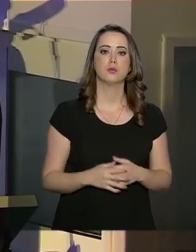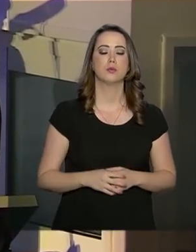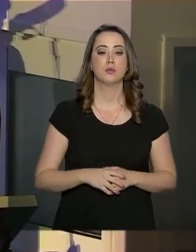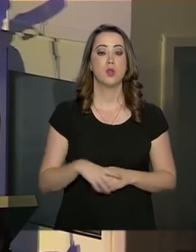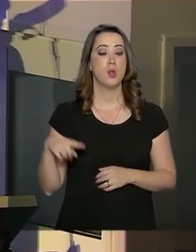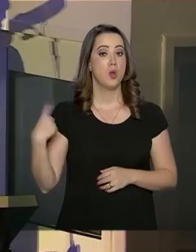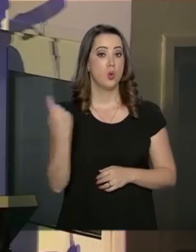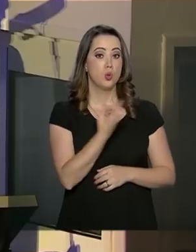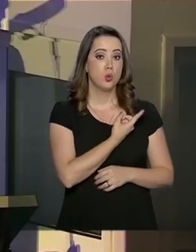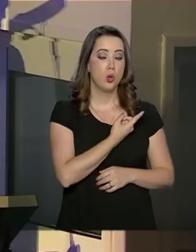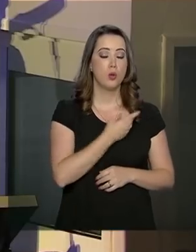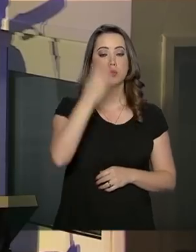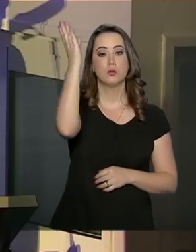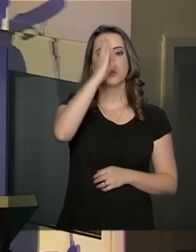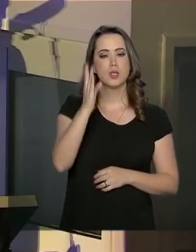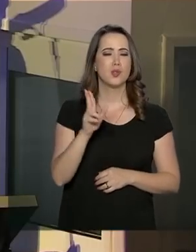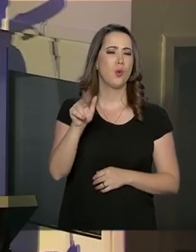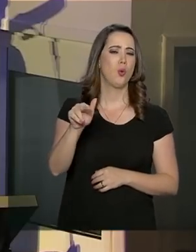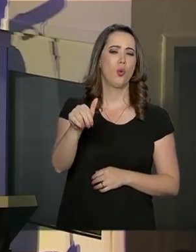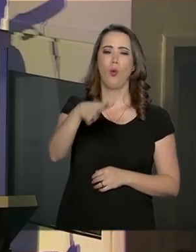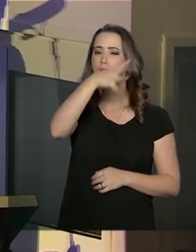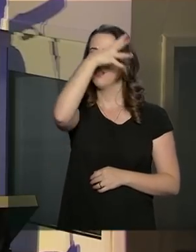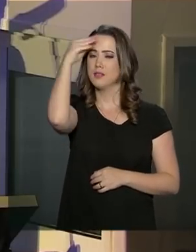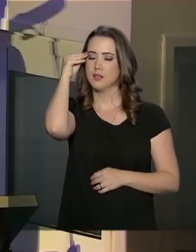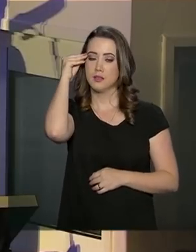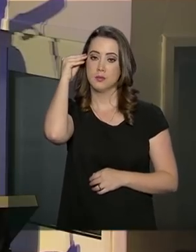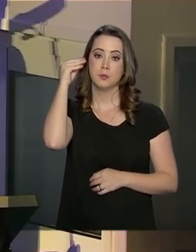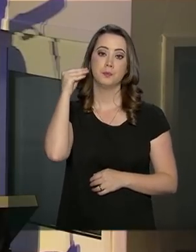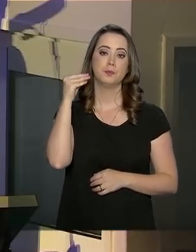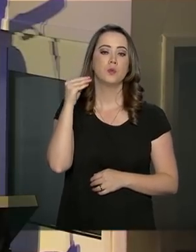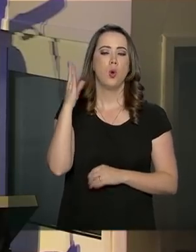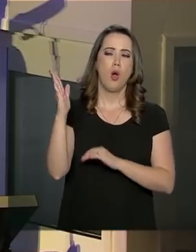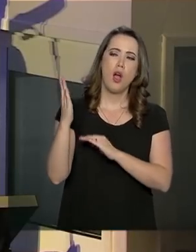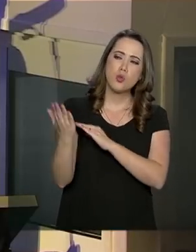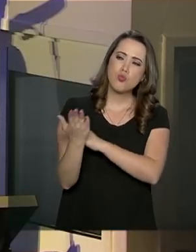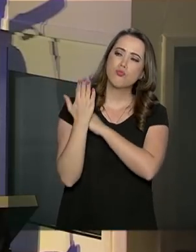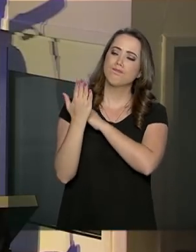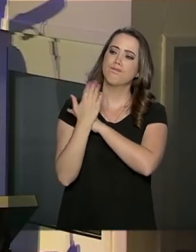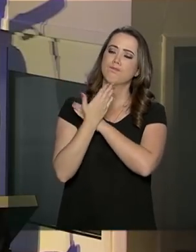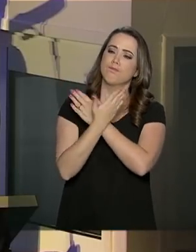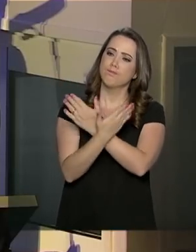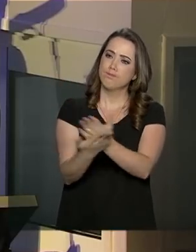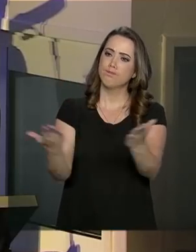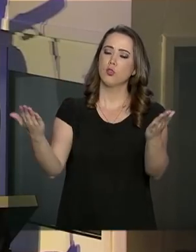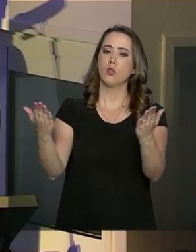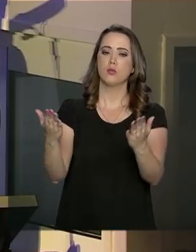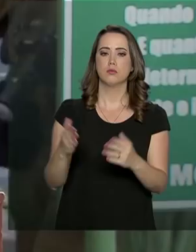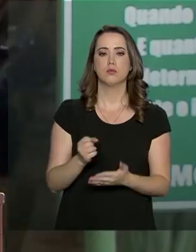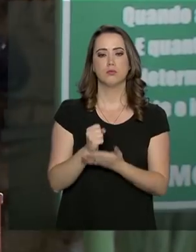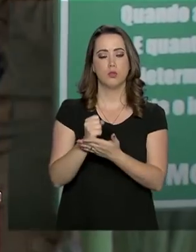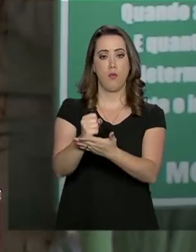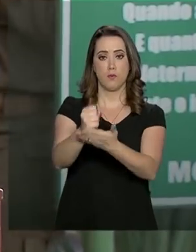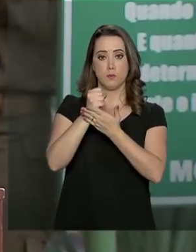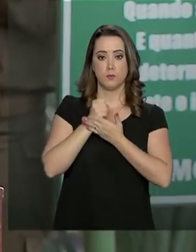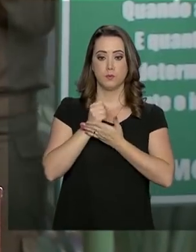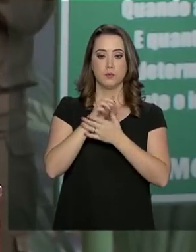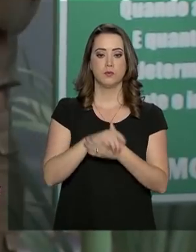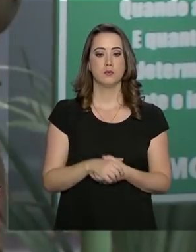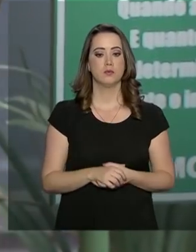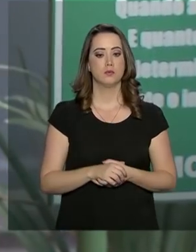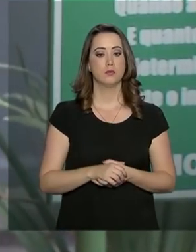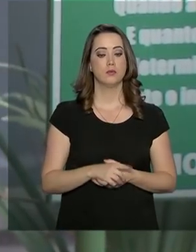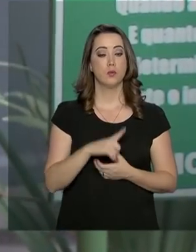Nós, brasileiros, nunca esqueceremos o apoio humanitário por parte de todos vocês. O coronel